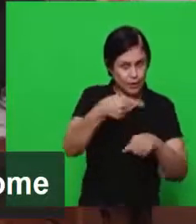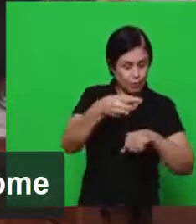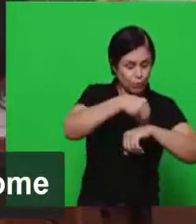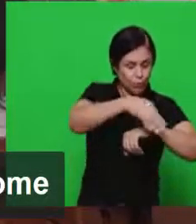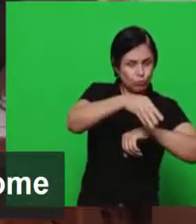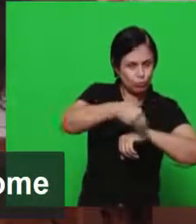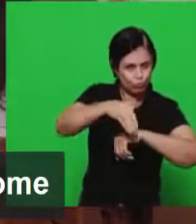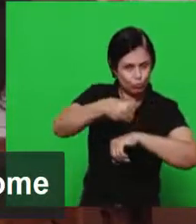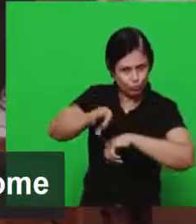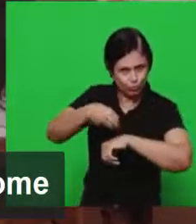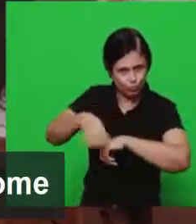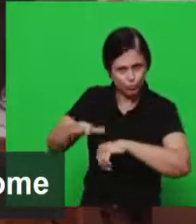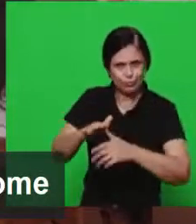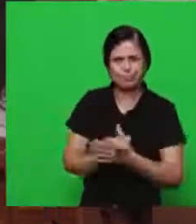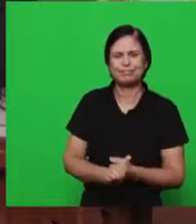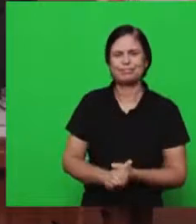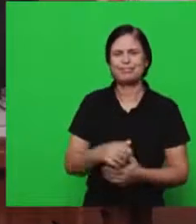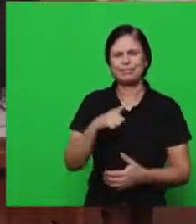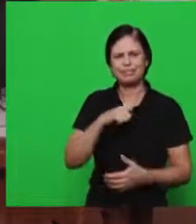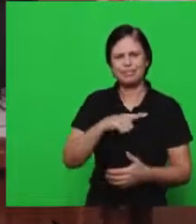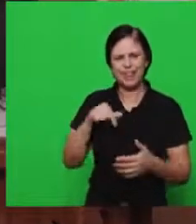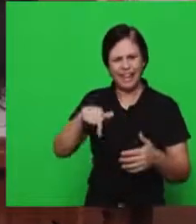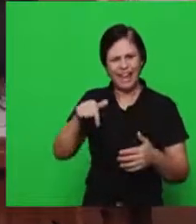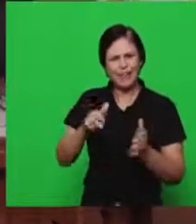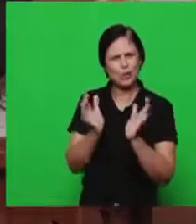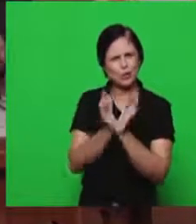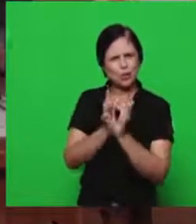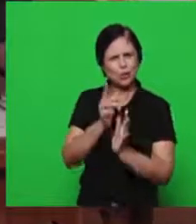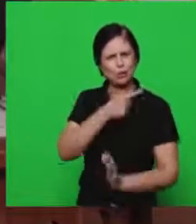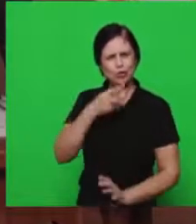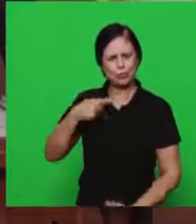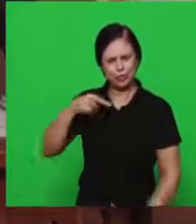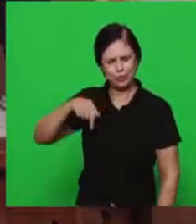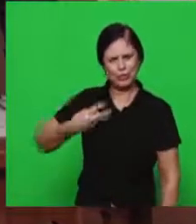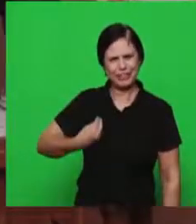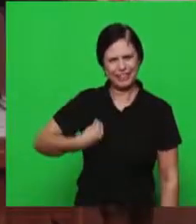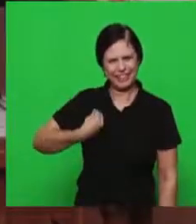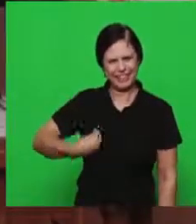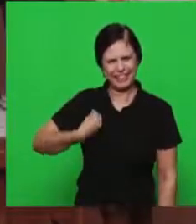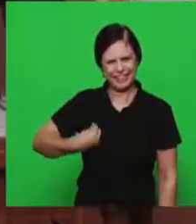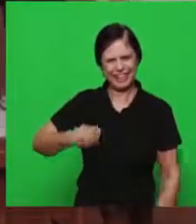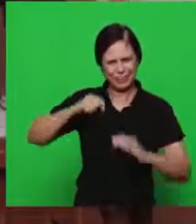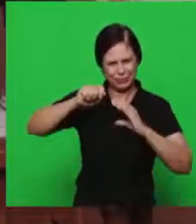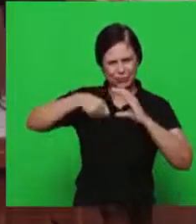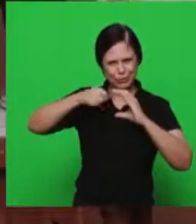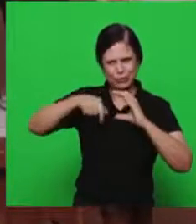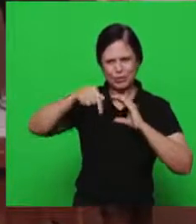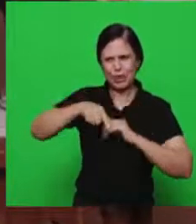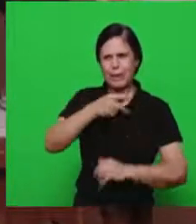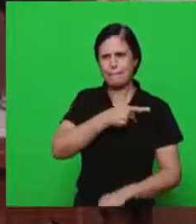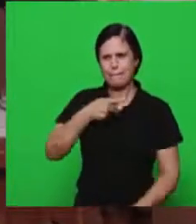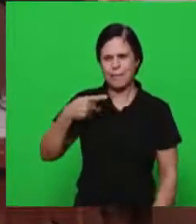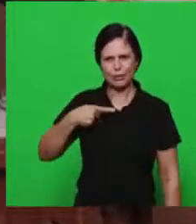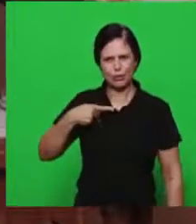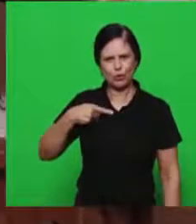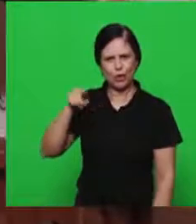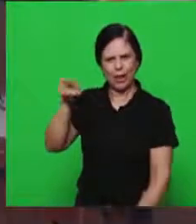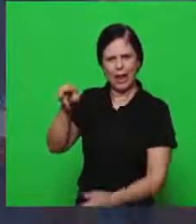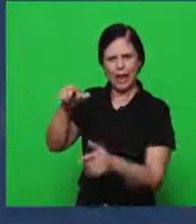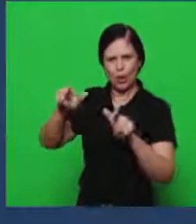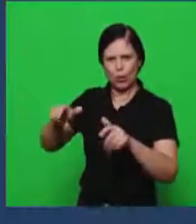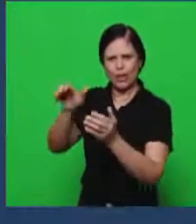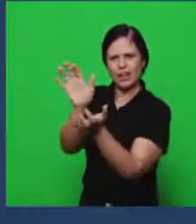falando da presença de alguns pastores que estão conosco aqui no nosso estúdio pastores de Recife